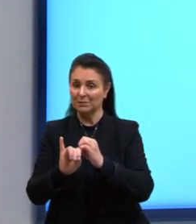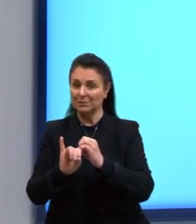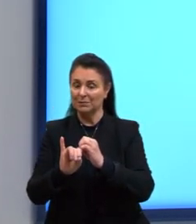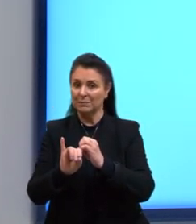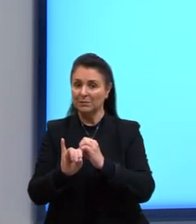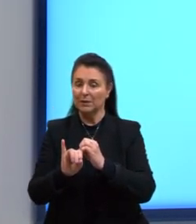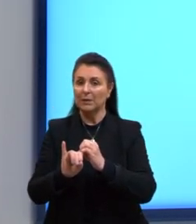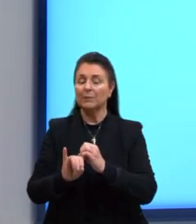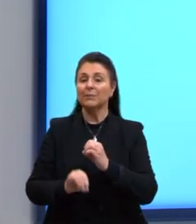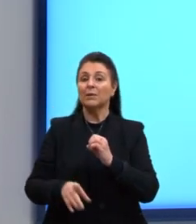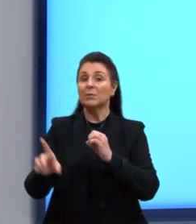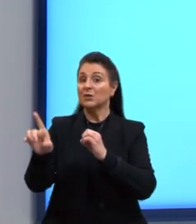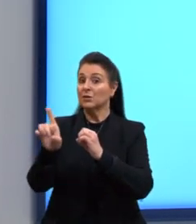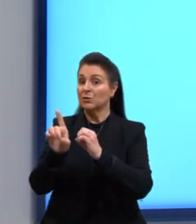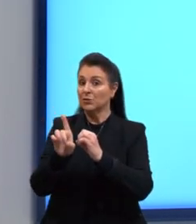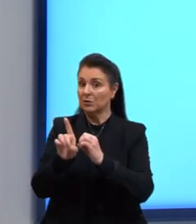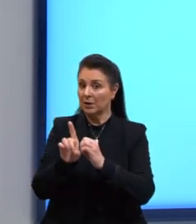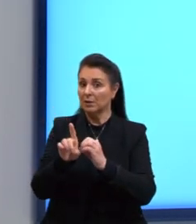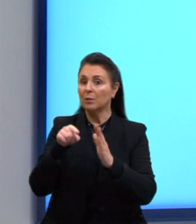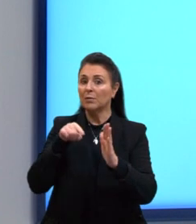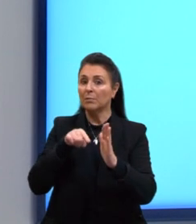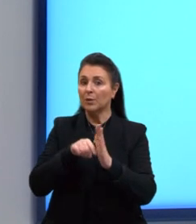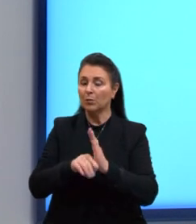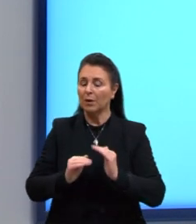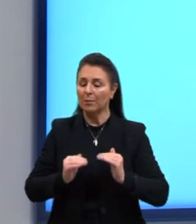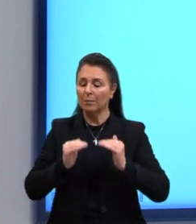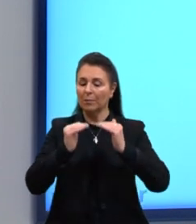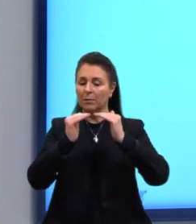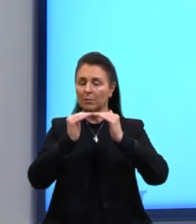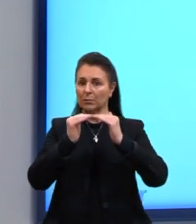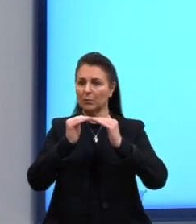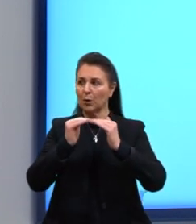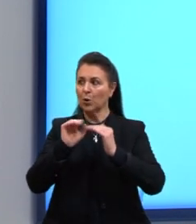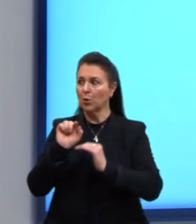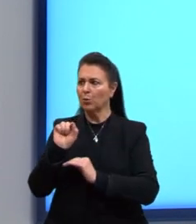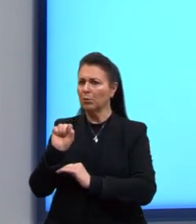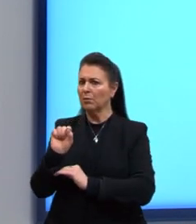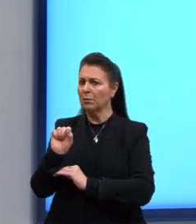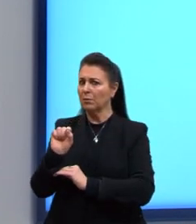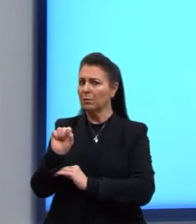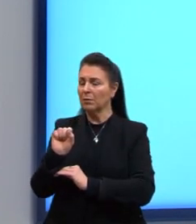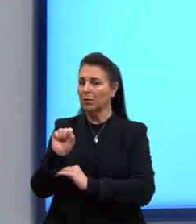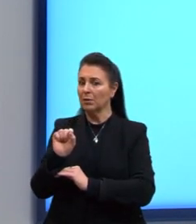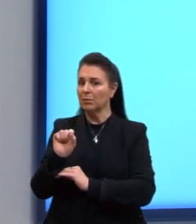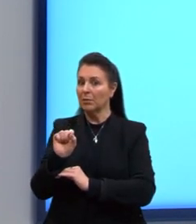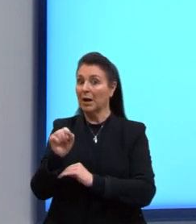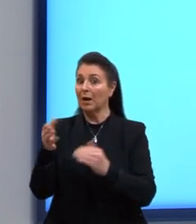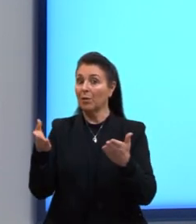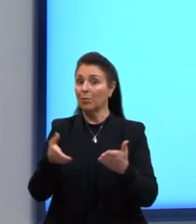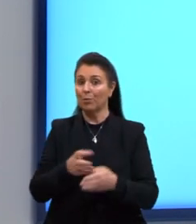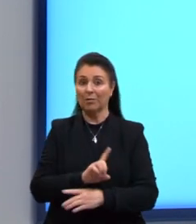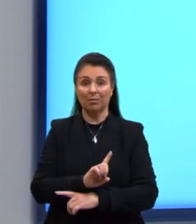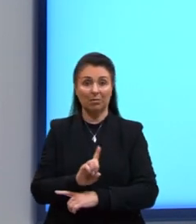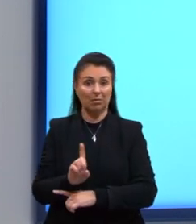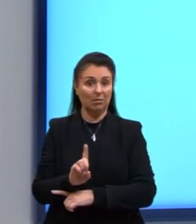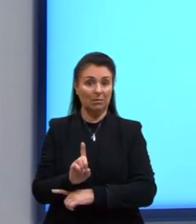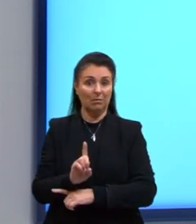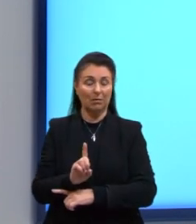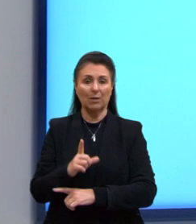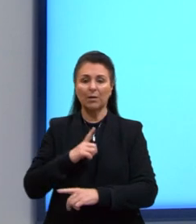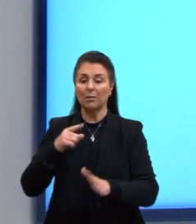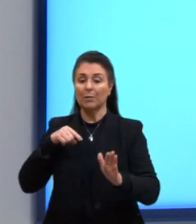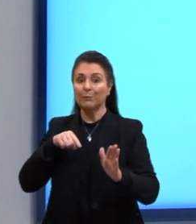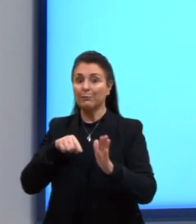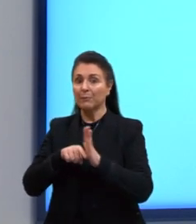Lá no objeto direto, gente tem uma pergunta padrão. O que? Aqui não. Aqui a gente vai ter uma